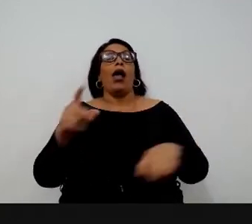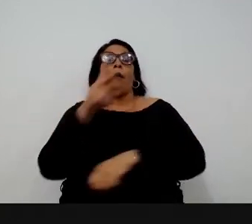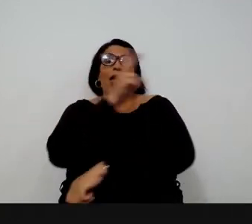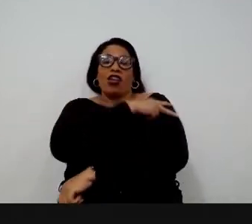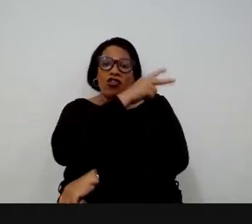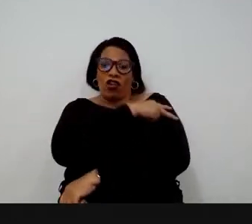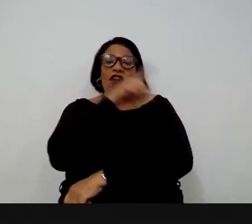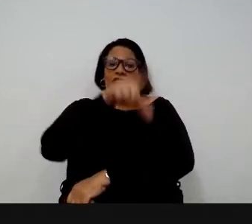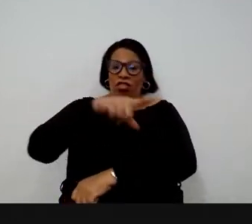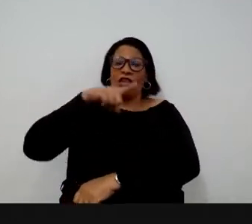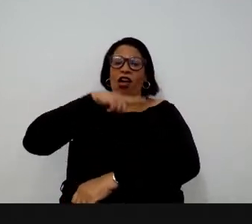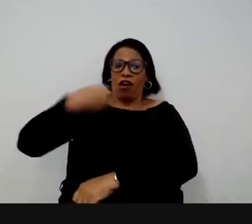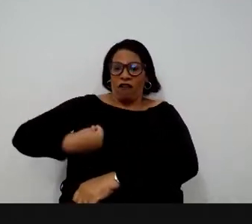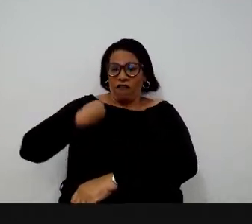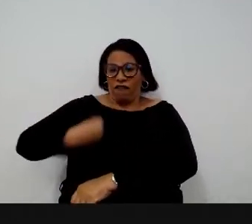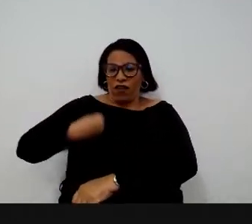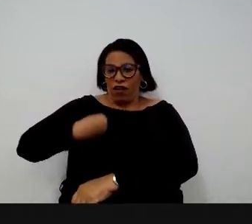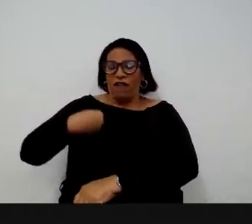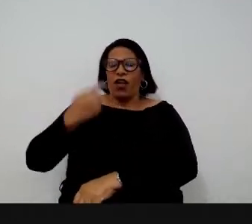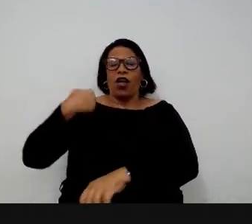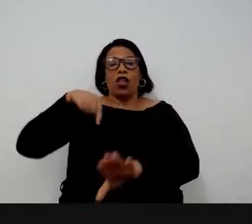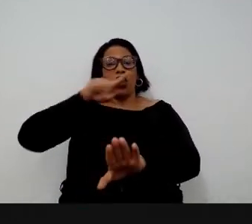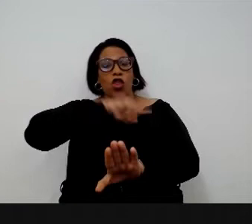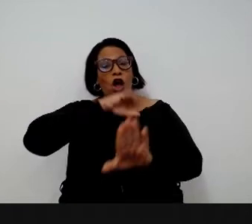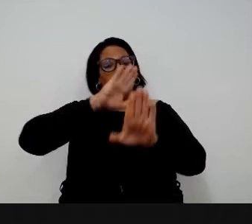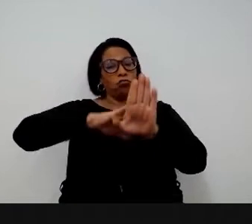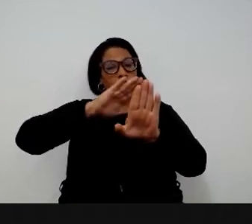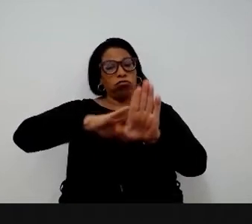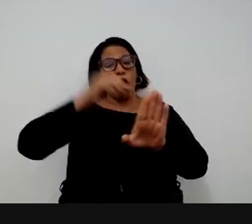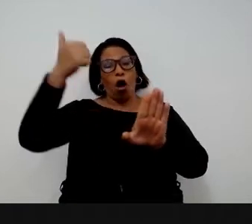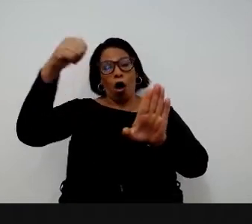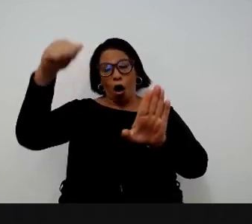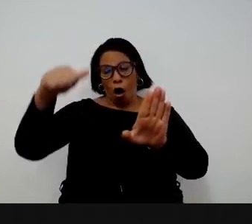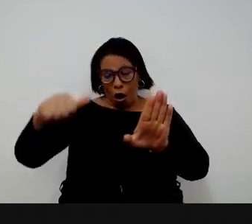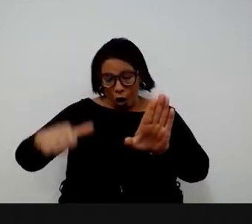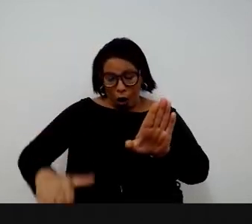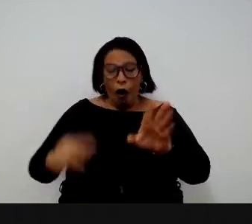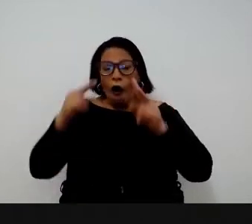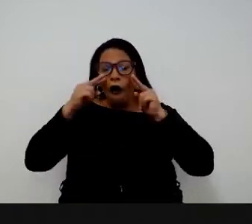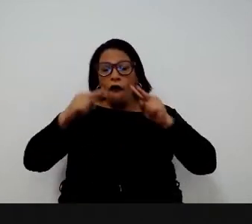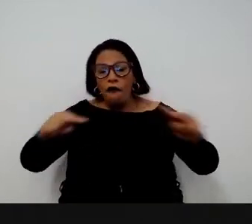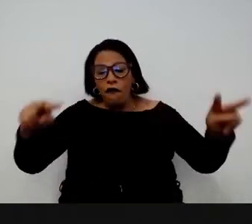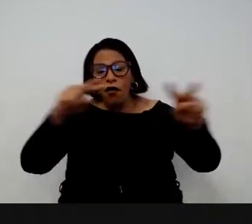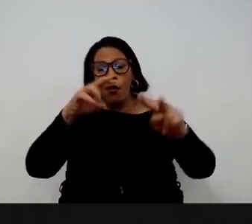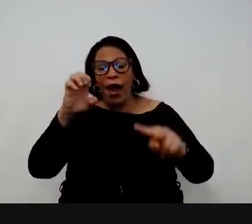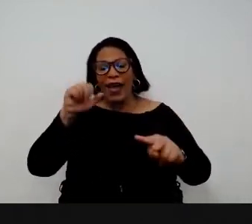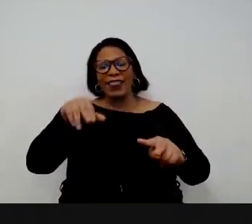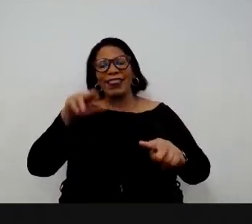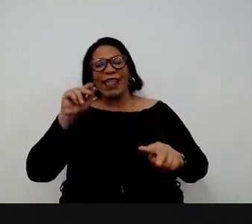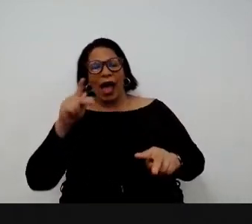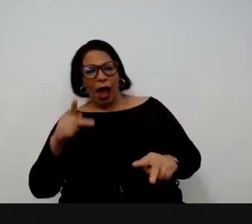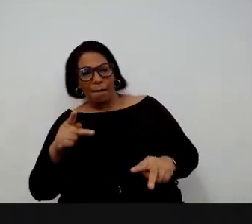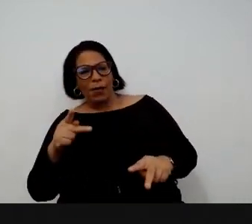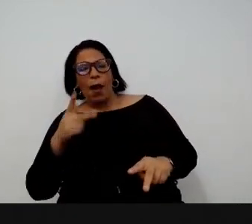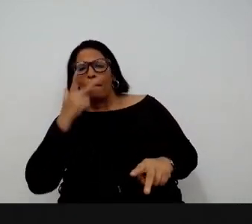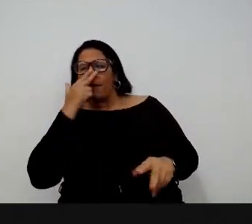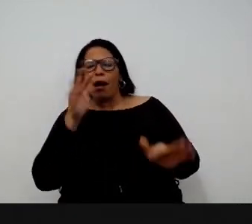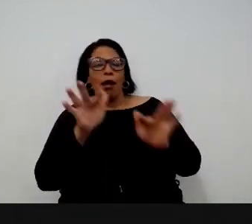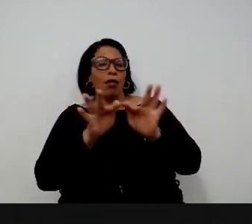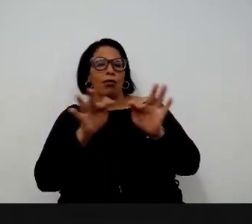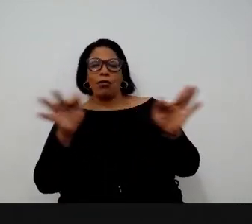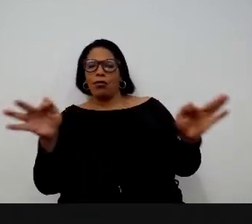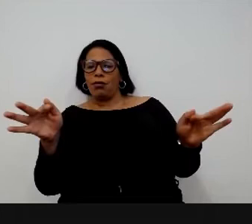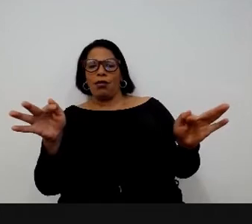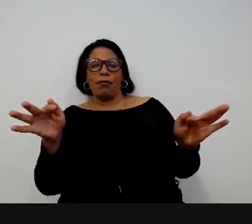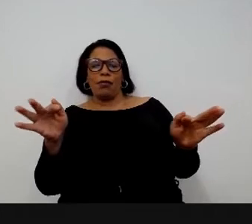liderou o nosso trabalho de revisaço, em que a gente olhou, e a ENAP é pequena, comparada a qualquer